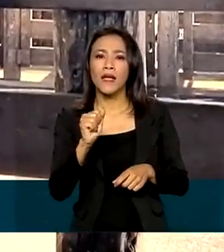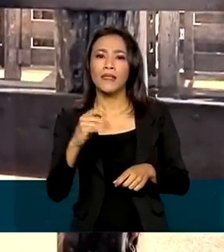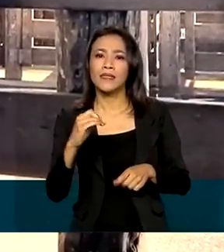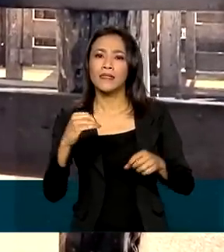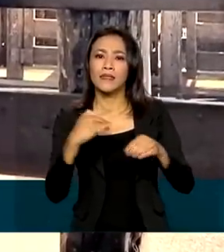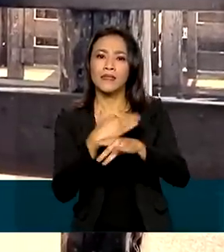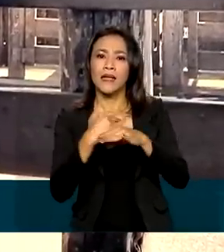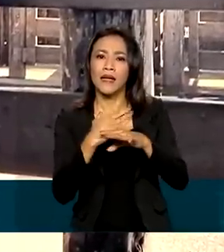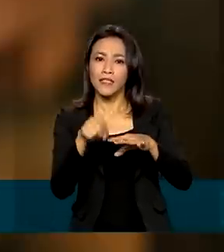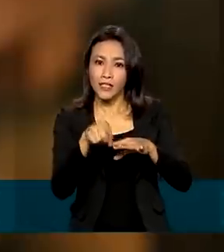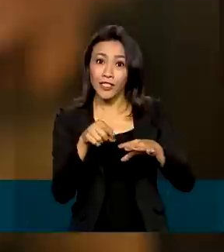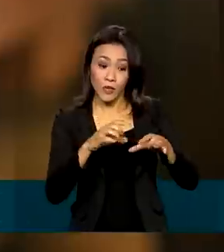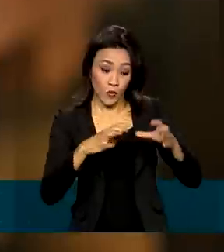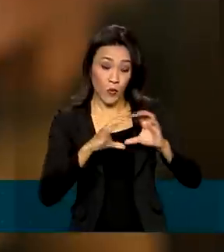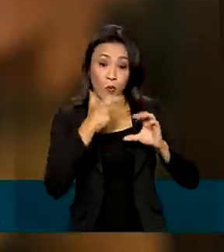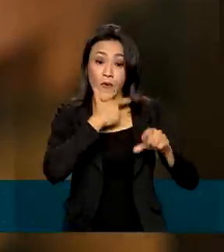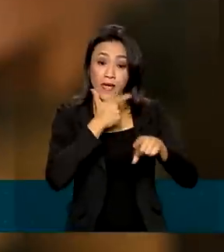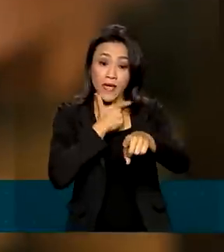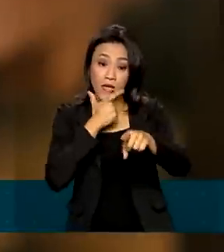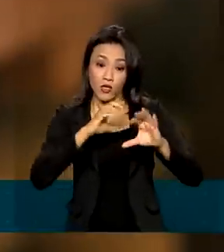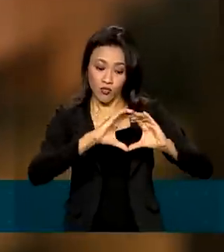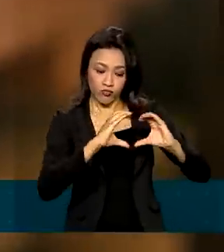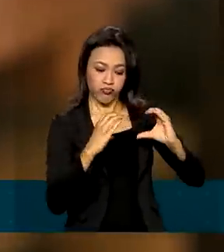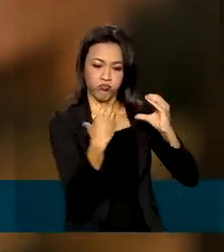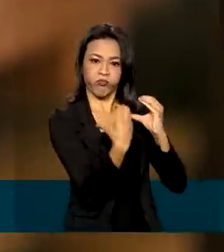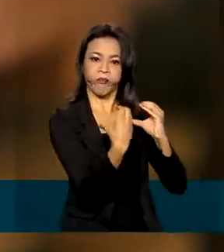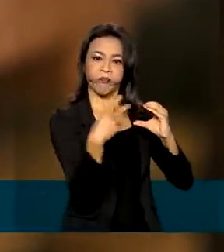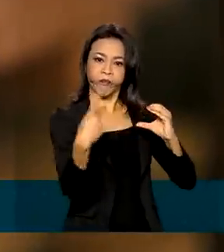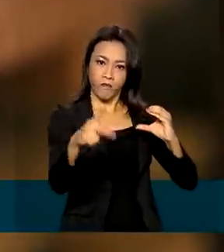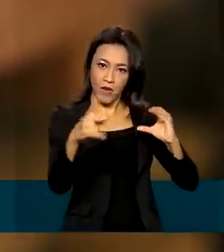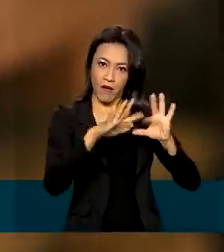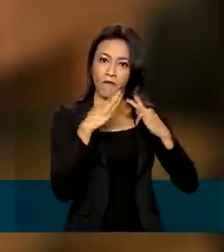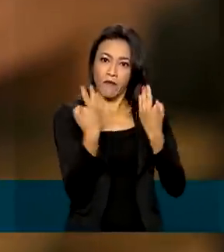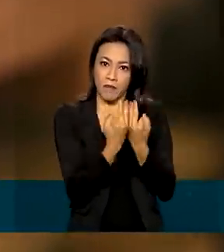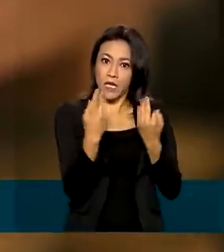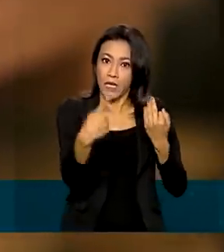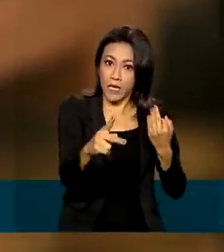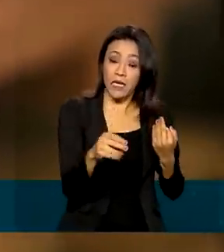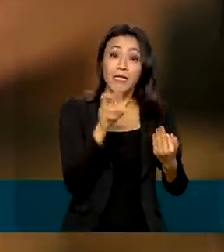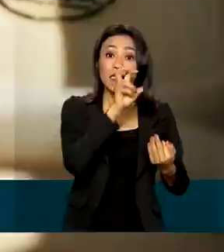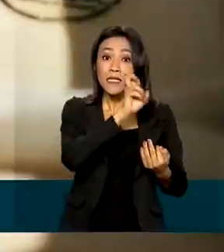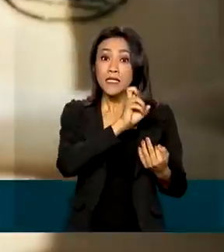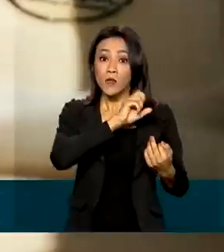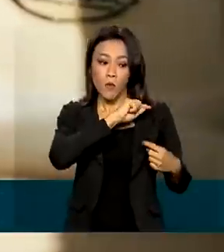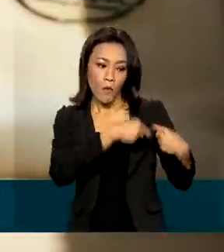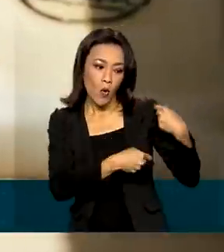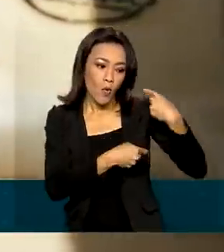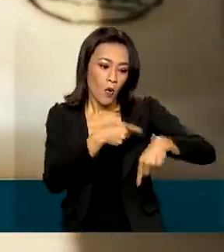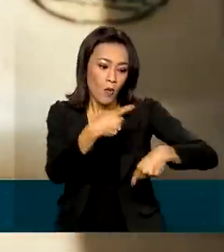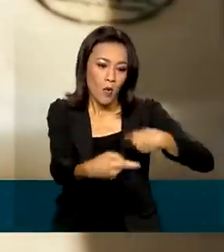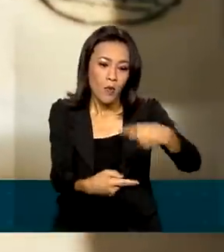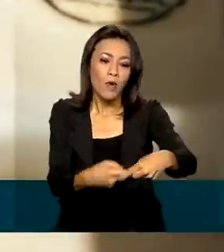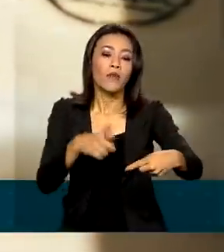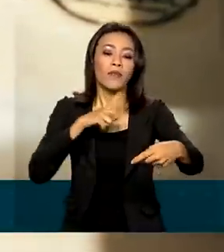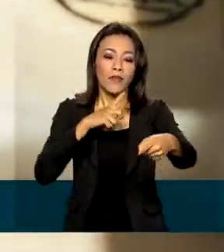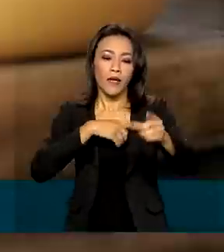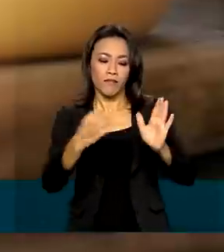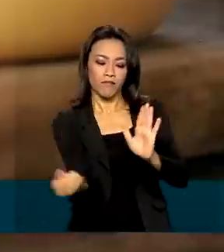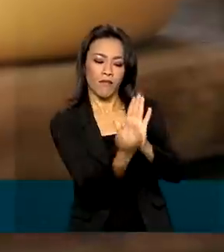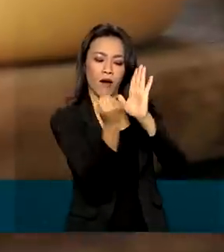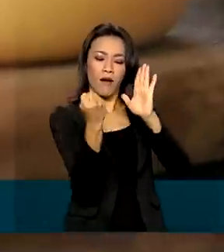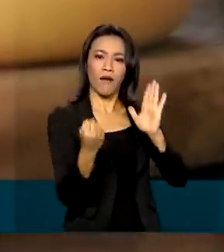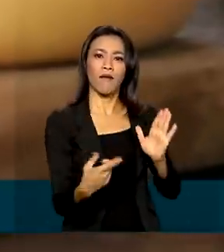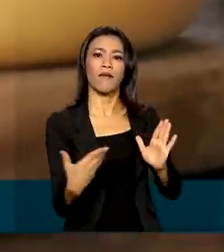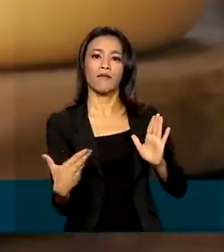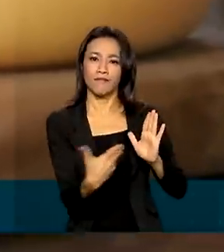20 anos de tradição. O canastra, produzido pela família do Hugo há cinco gerações, já possui o selo arte do Ministério